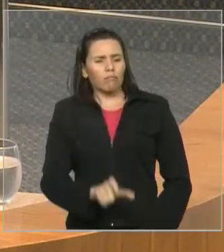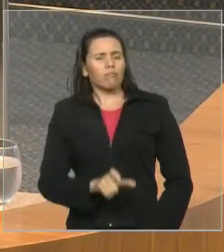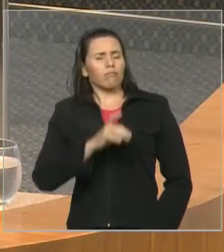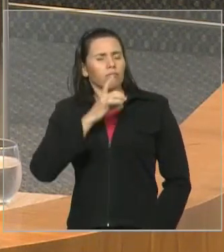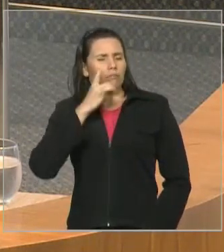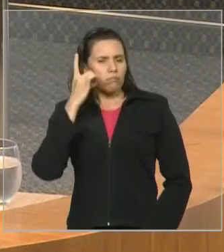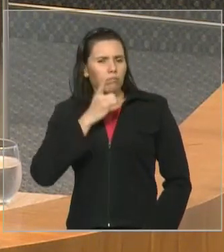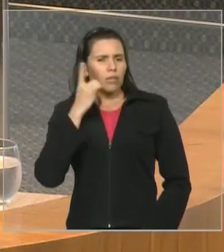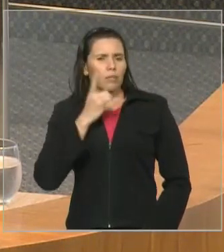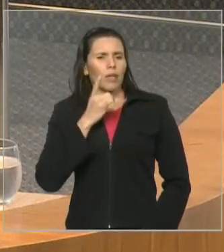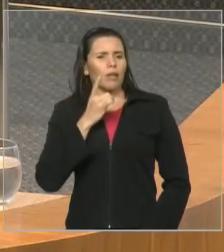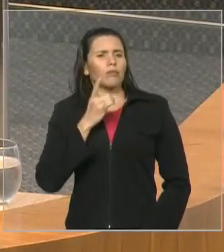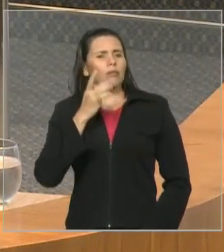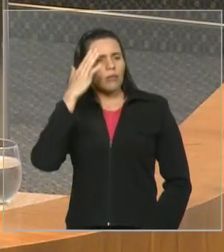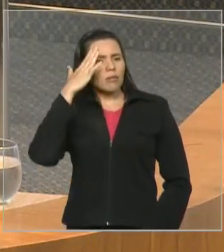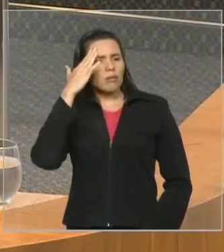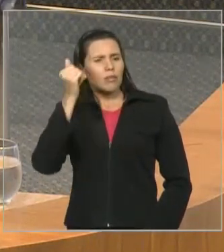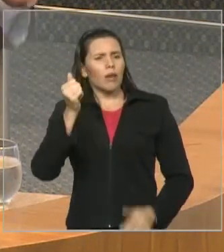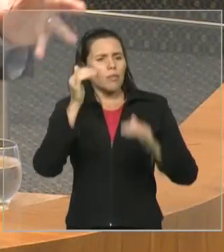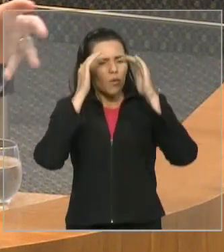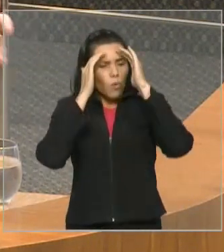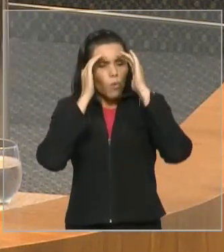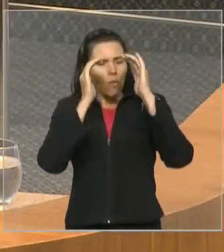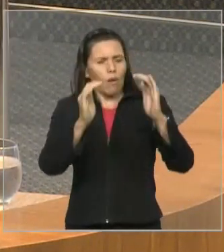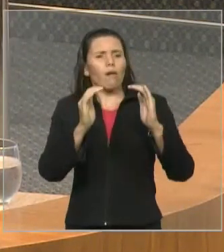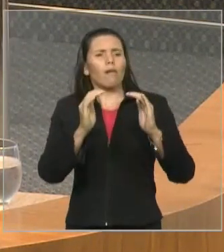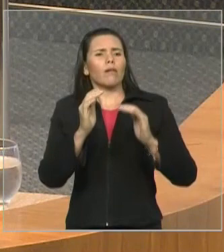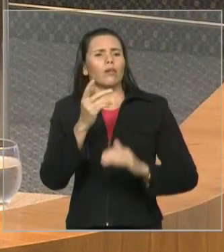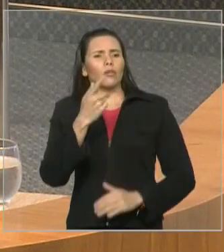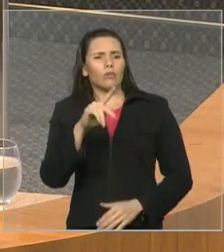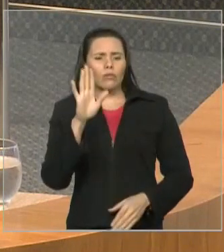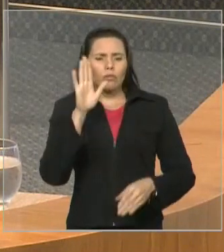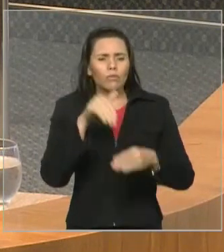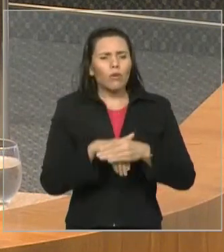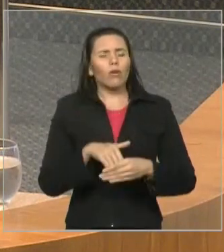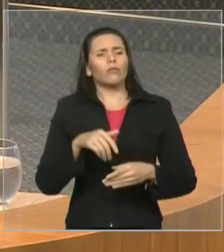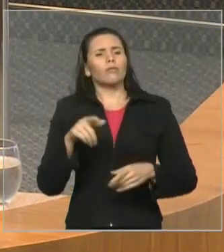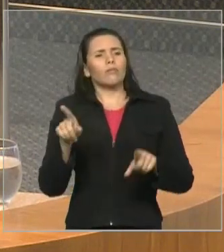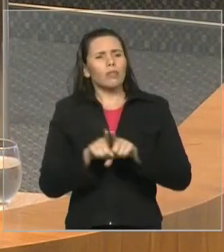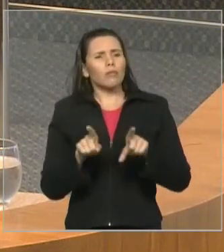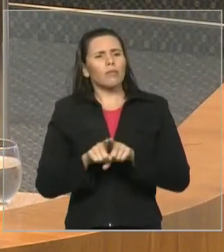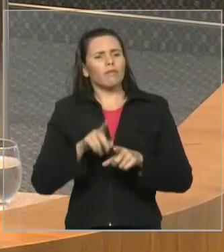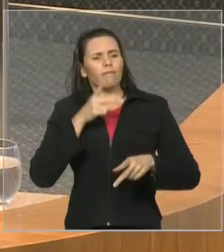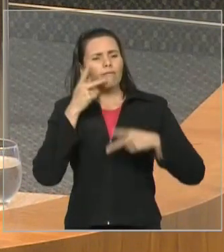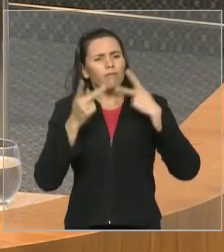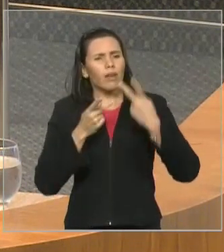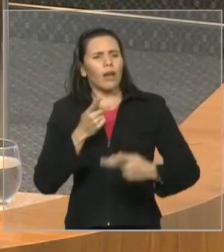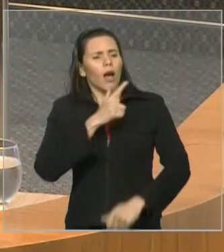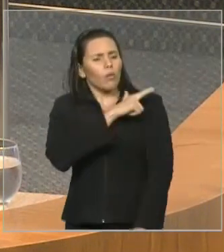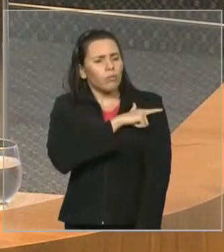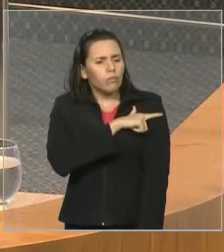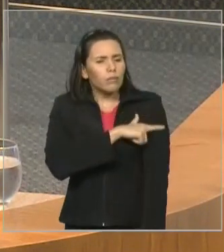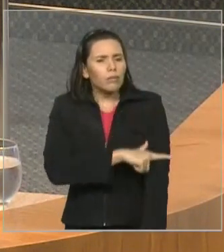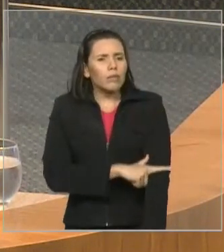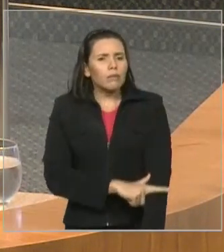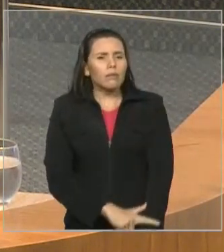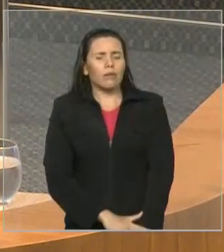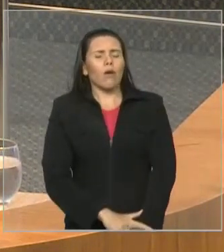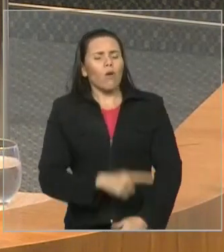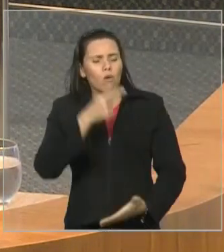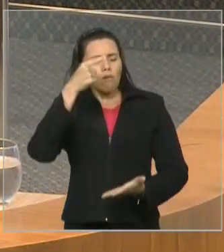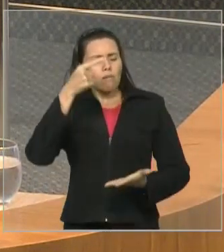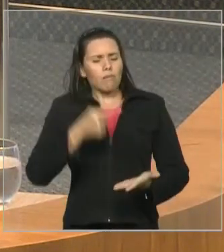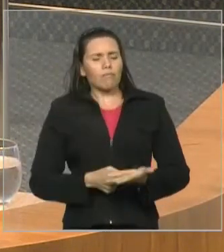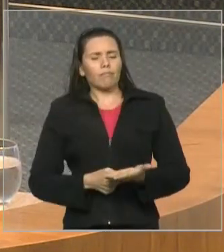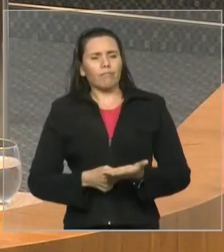honrar as suas colocações, os seus votos e os seus compromissos com os demais colegas, compromissos esses que eu